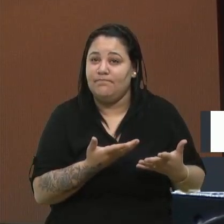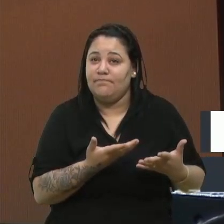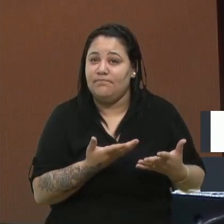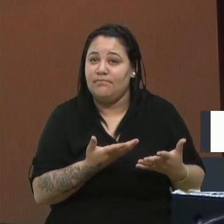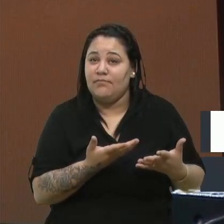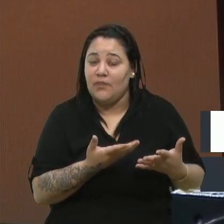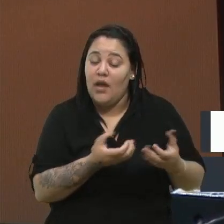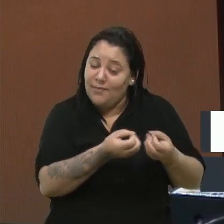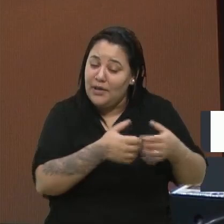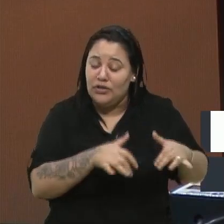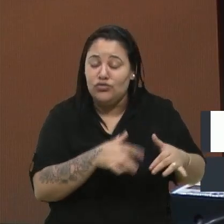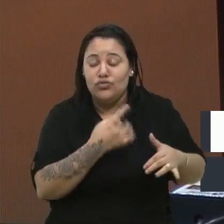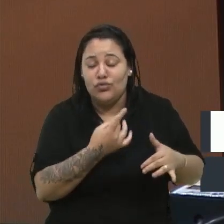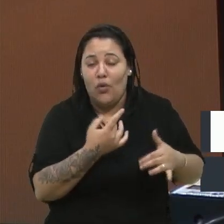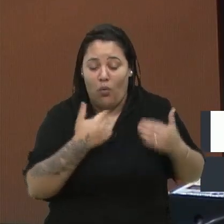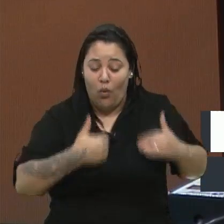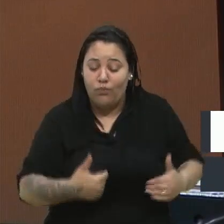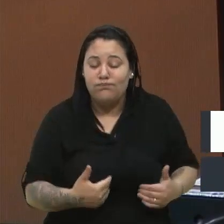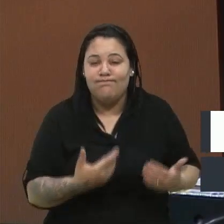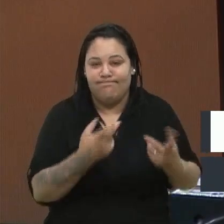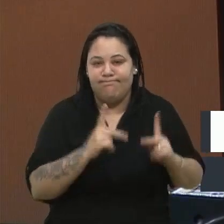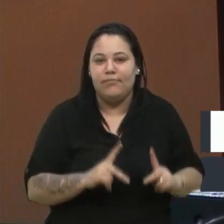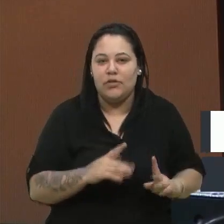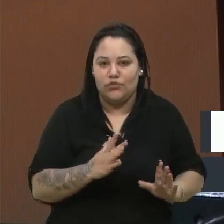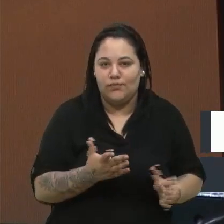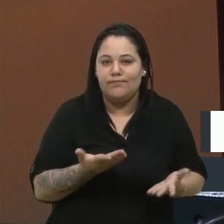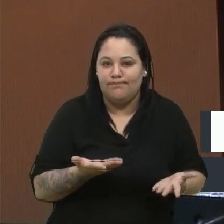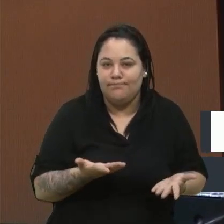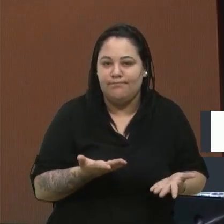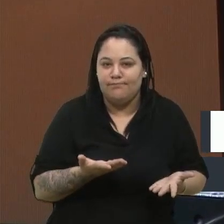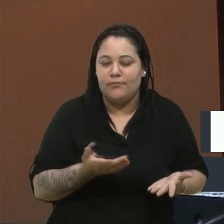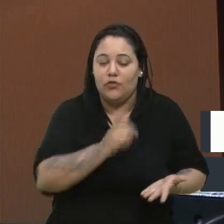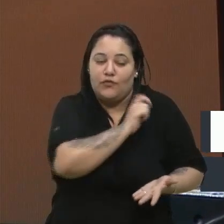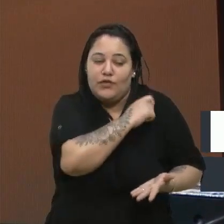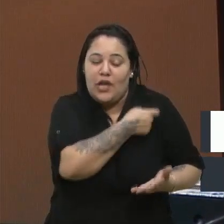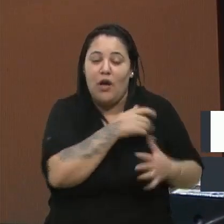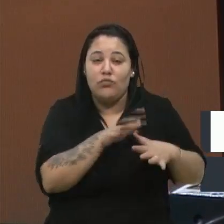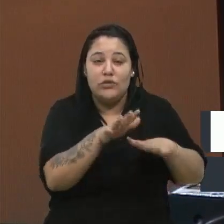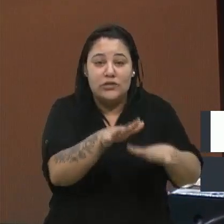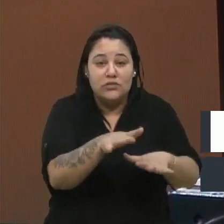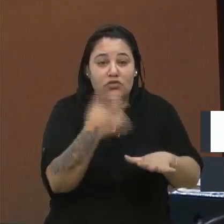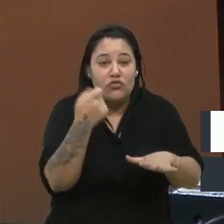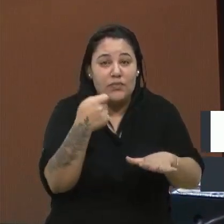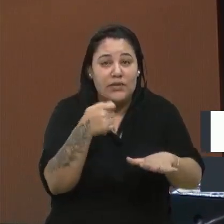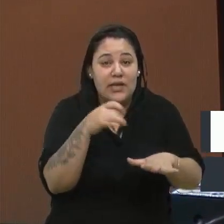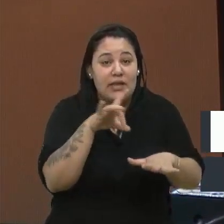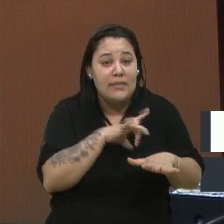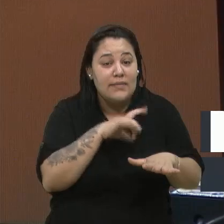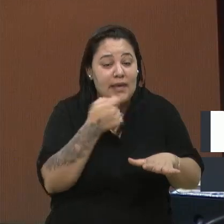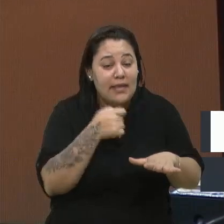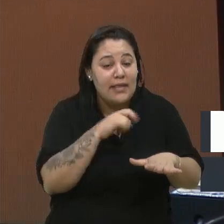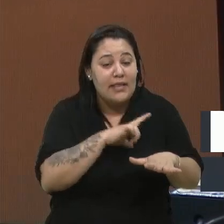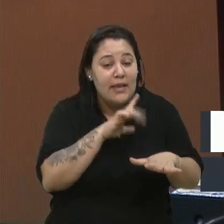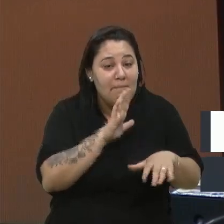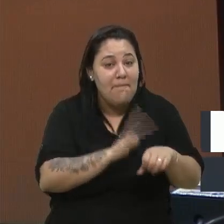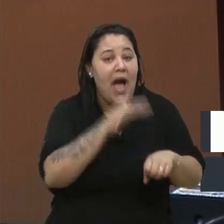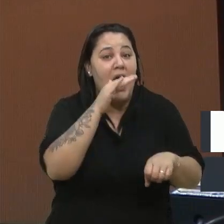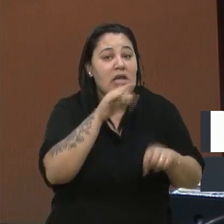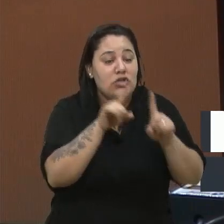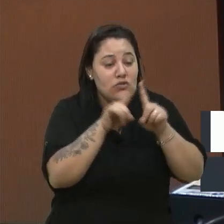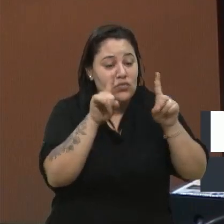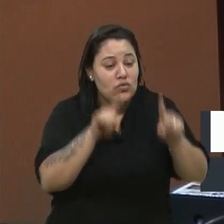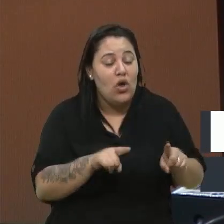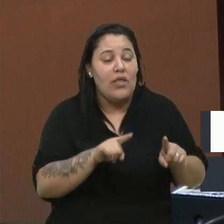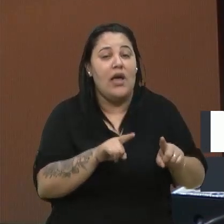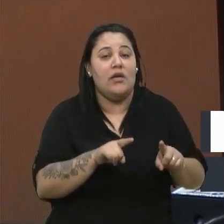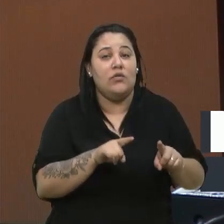fiscais de trânsito. Então, é isso que, obviamente, a gente tem que cuidar, tem que botar mais efetivo, por isso que a gente cobra incessantemente